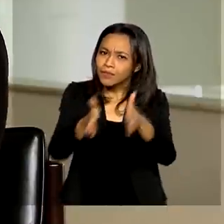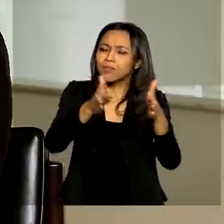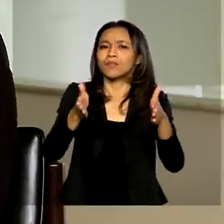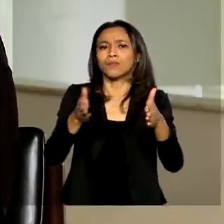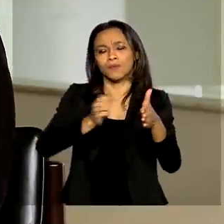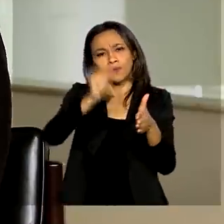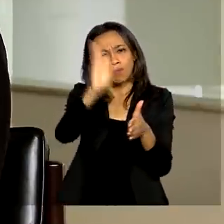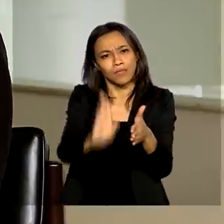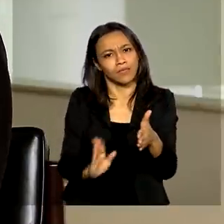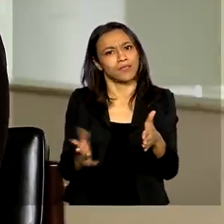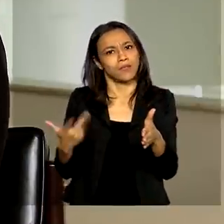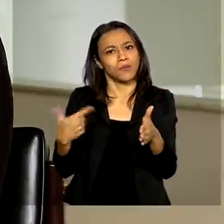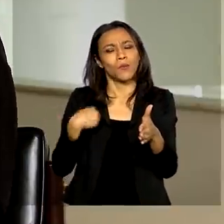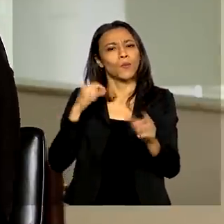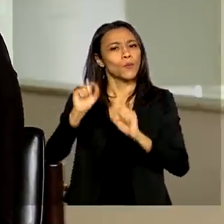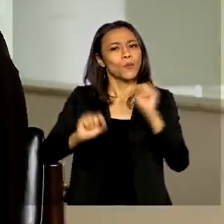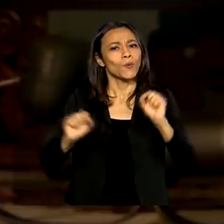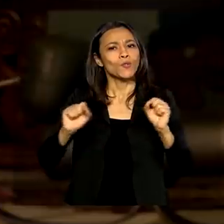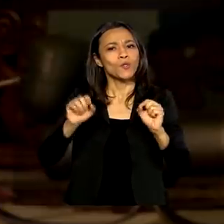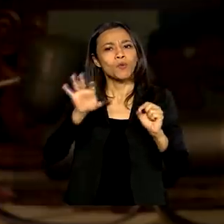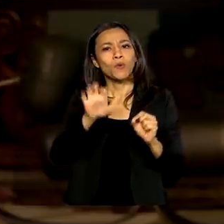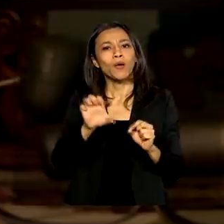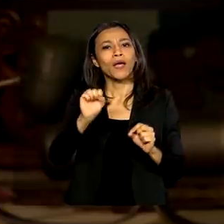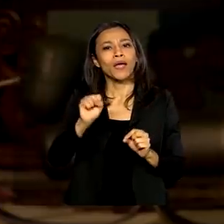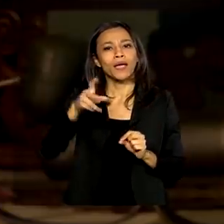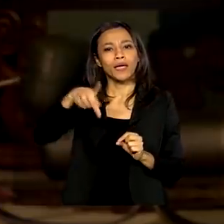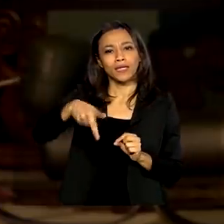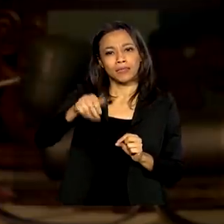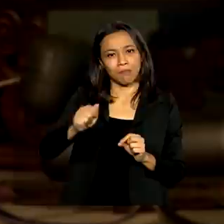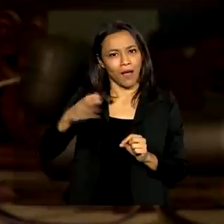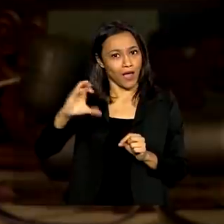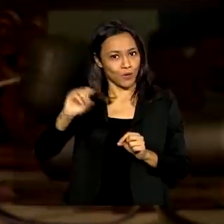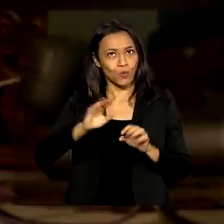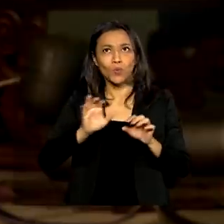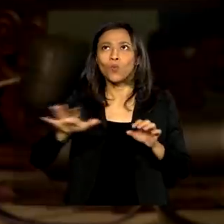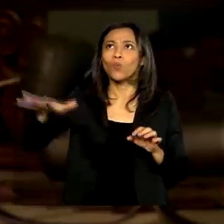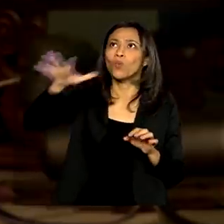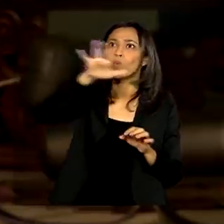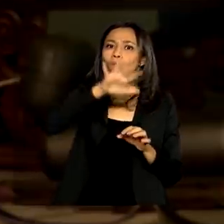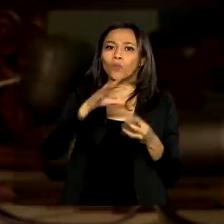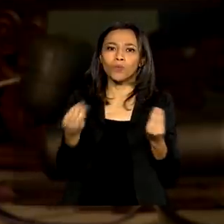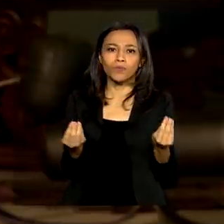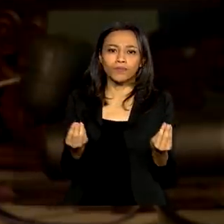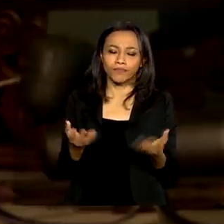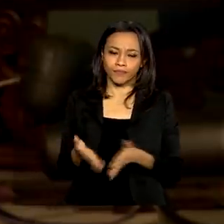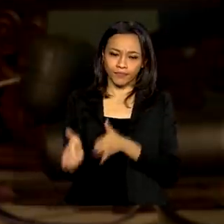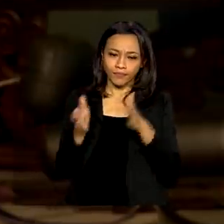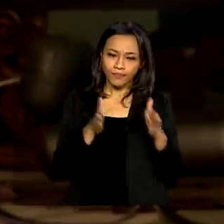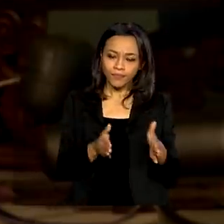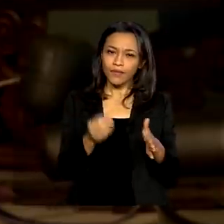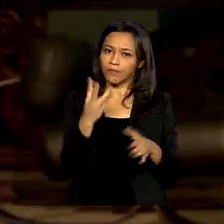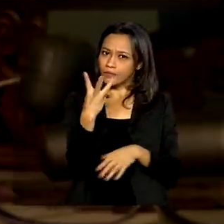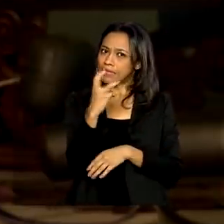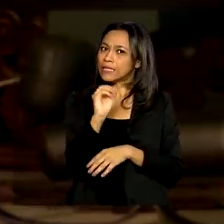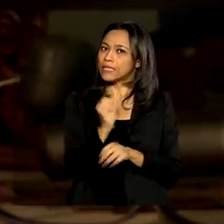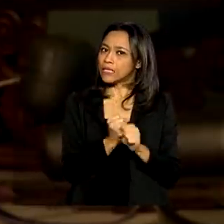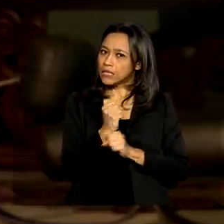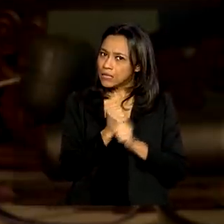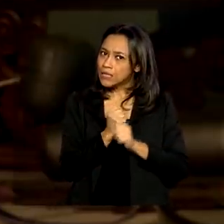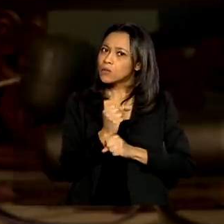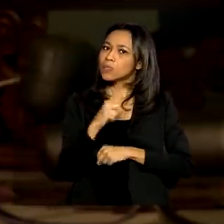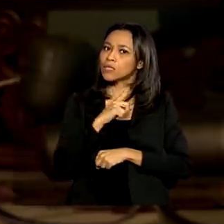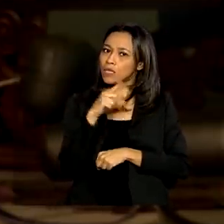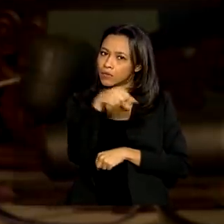está tomando em relação à questão do espaço? Veja bem, faz aproximadamente 30 anos que nós temos a